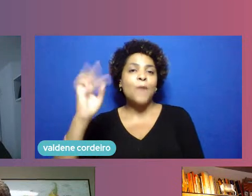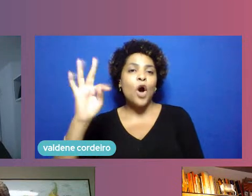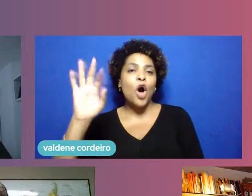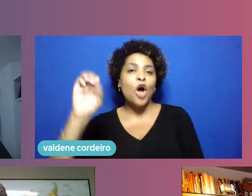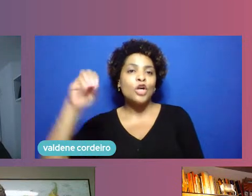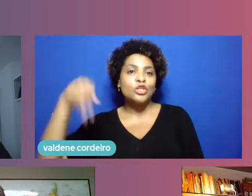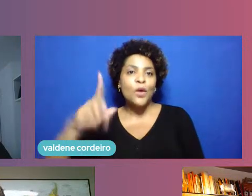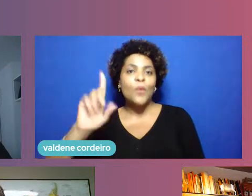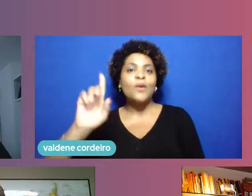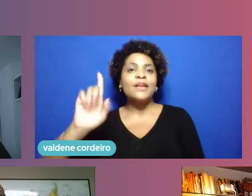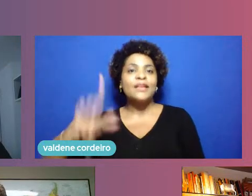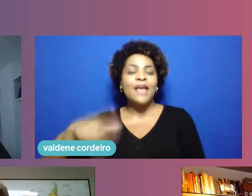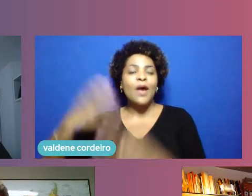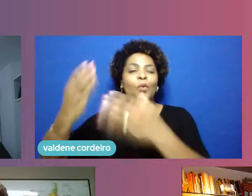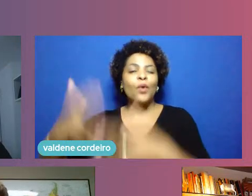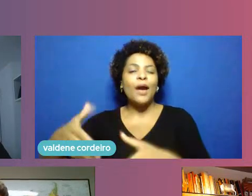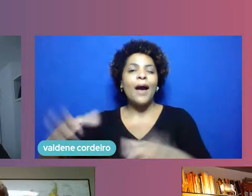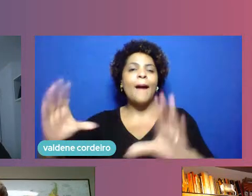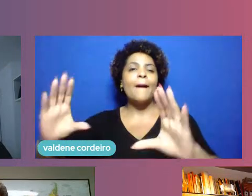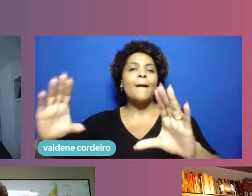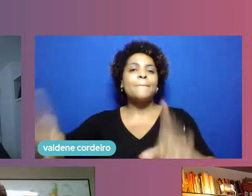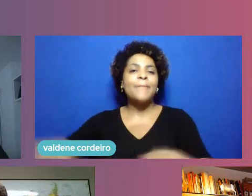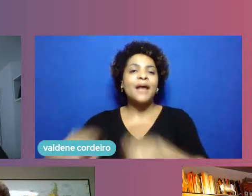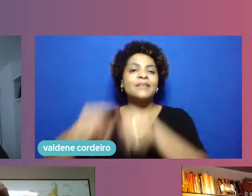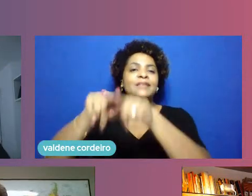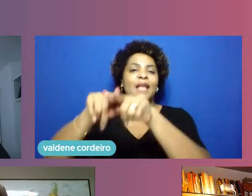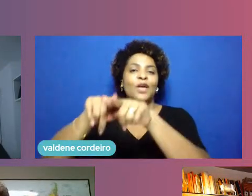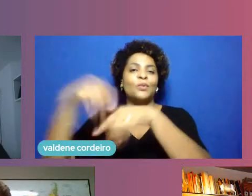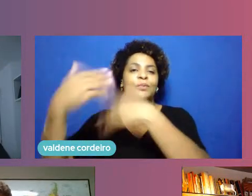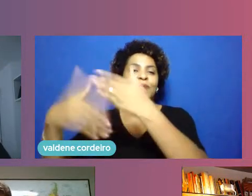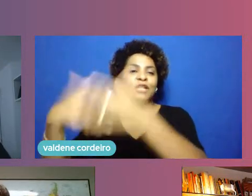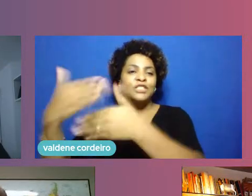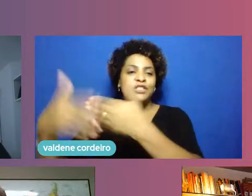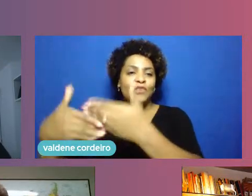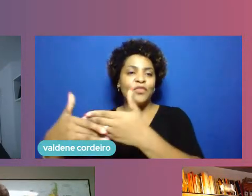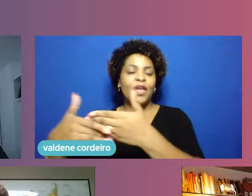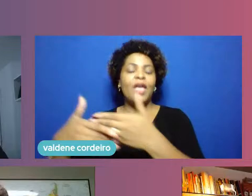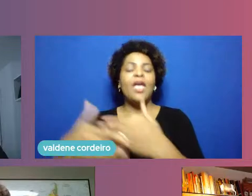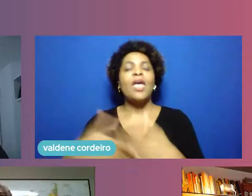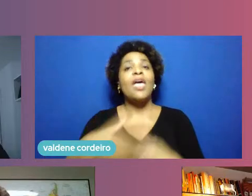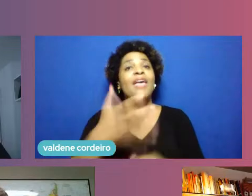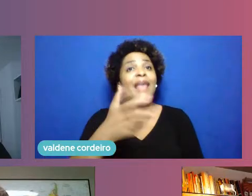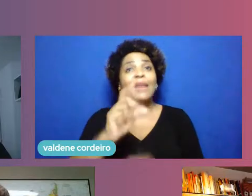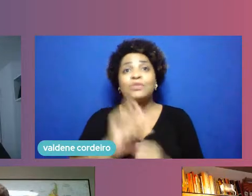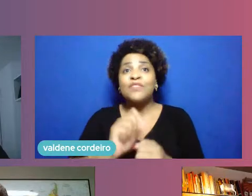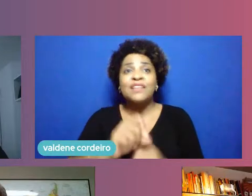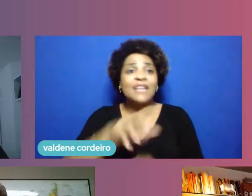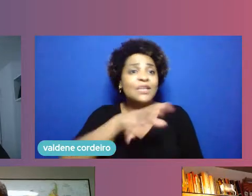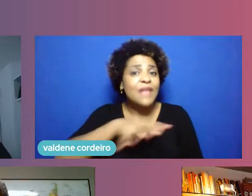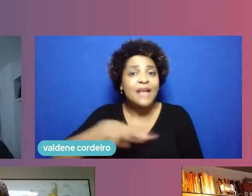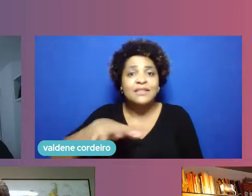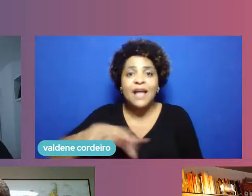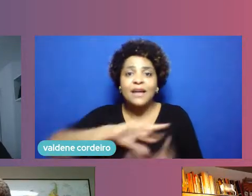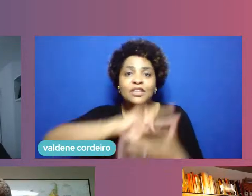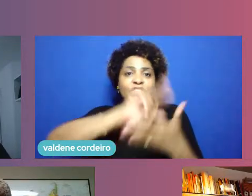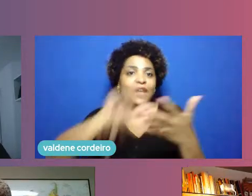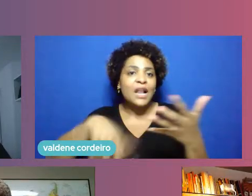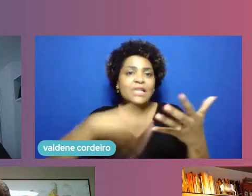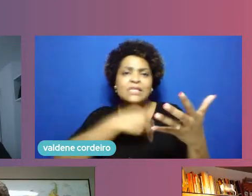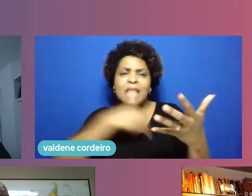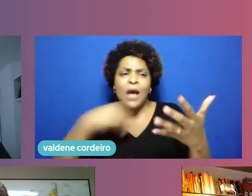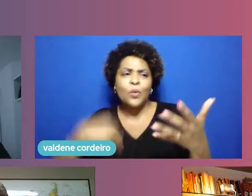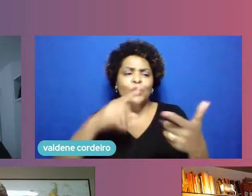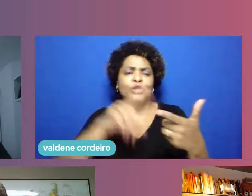ajudar a desenvolver esse projeto de drenagem a ideia é a gente fazer isso na área de saúde na área de pavimentação enfim todas as áreas que a gente